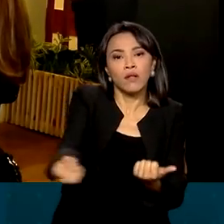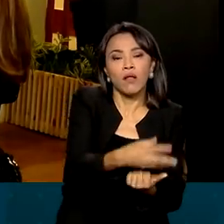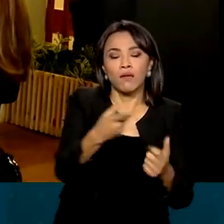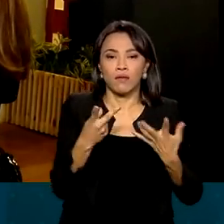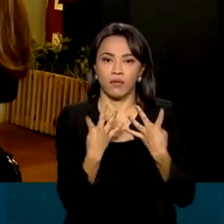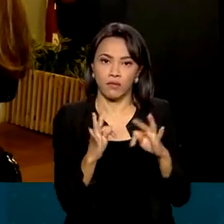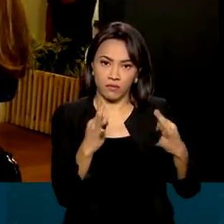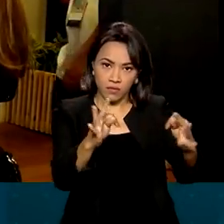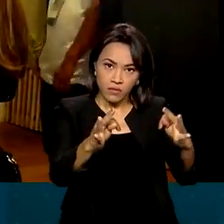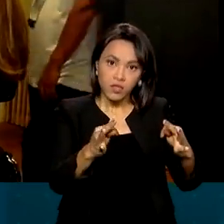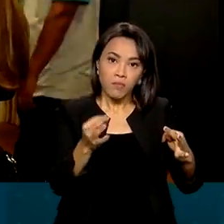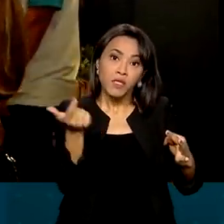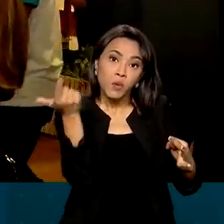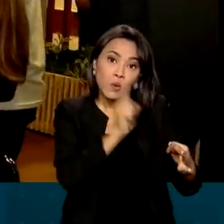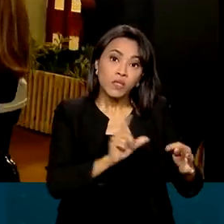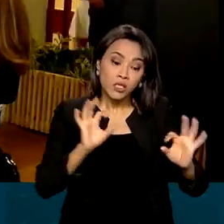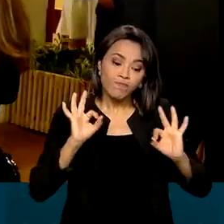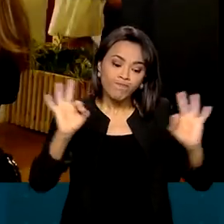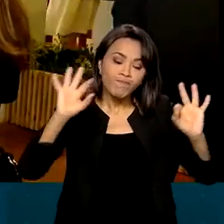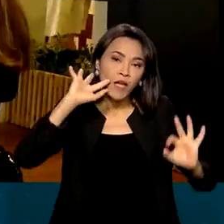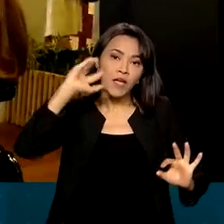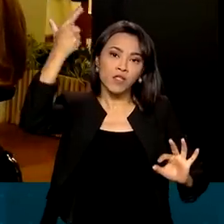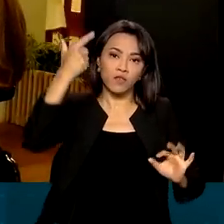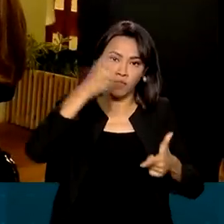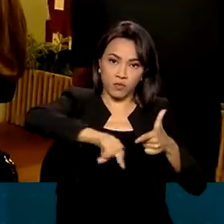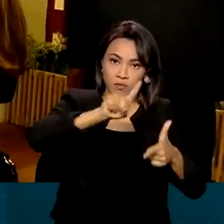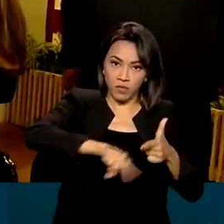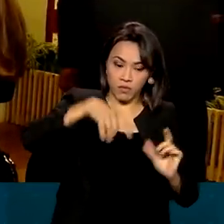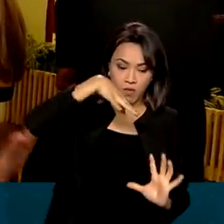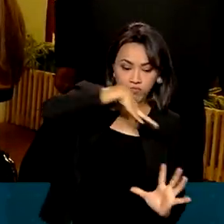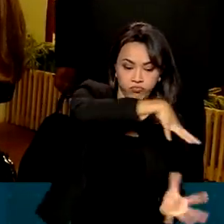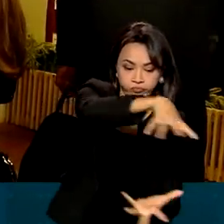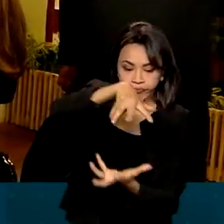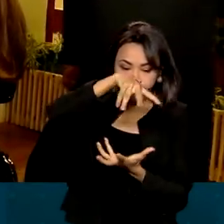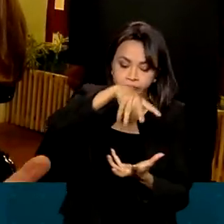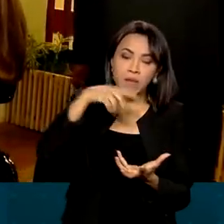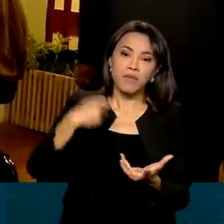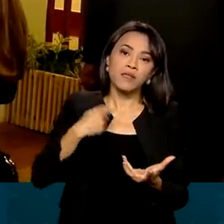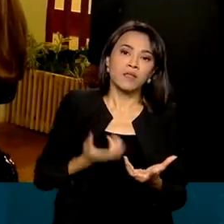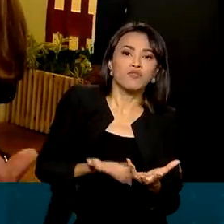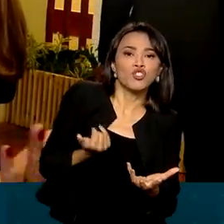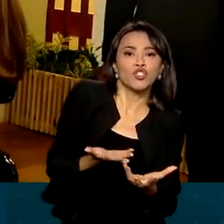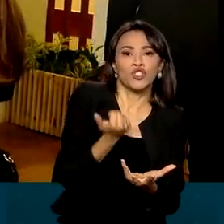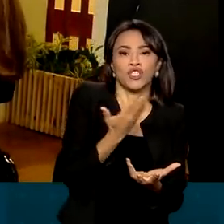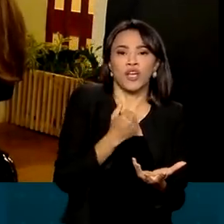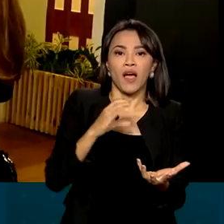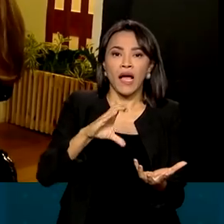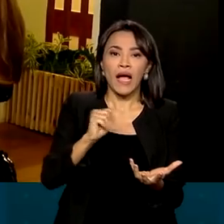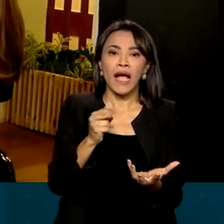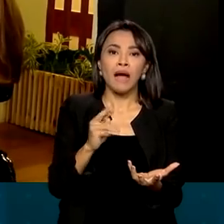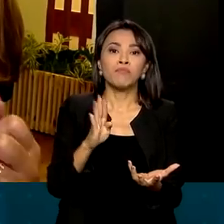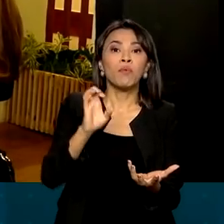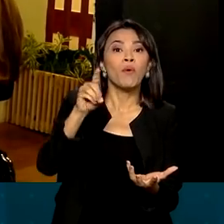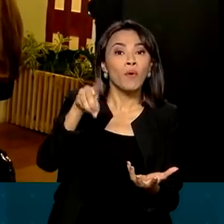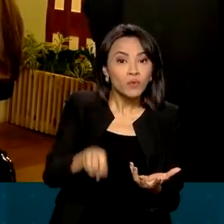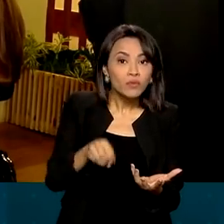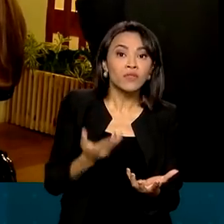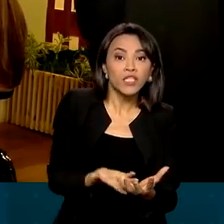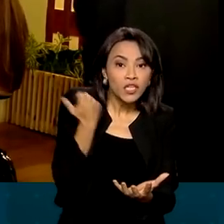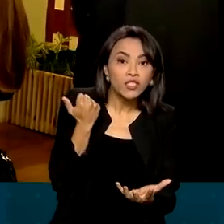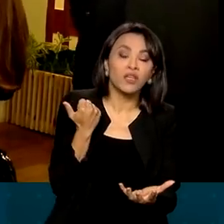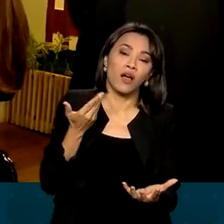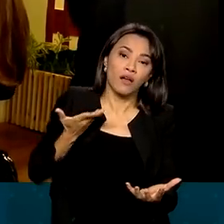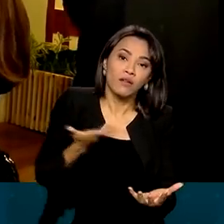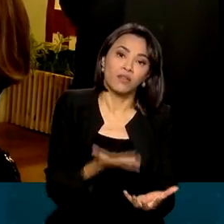conseguir realmente resolver a equação do planeta a gente precisa sequestrar muito carbono, não basta não emitir, a gente tem que retirar